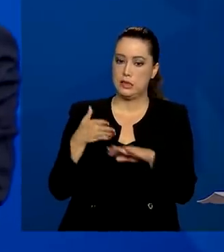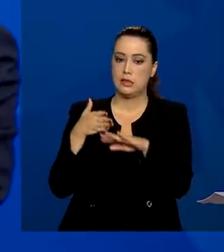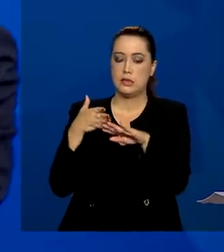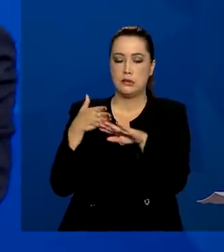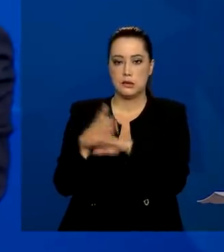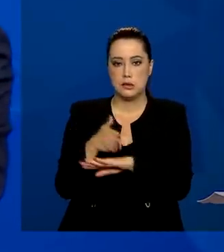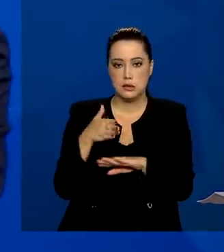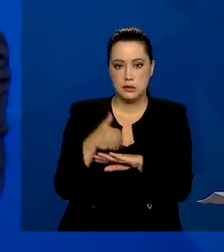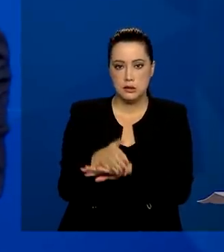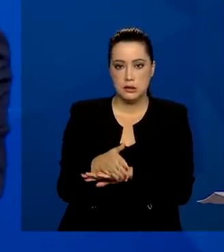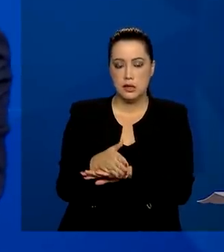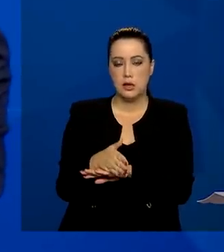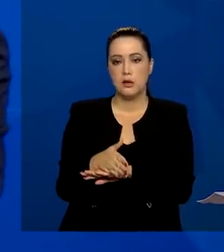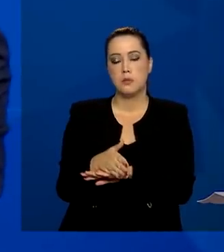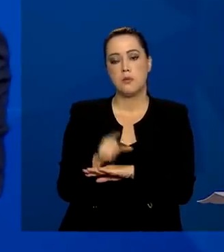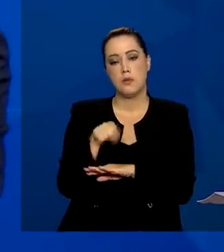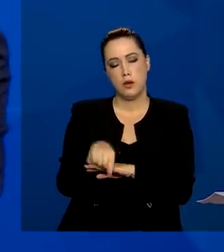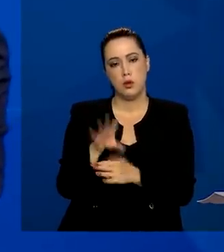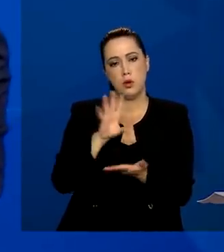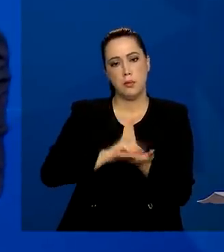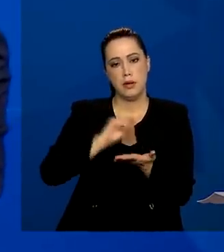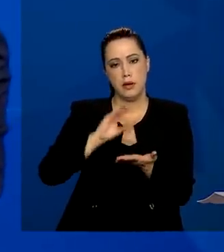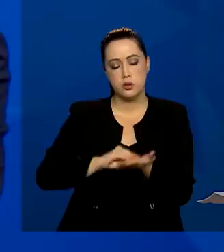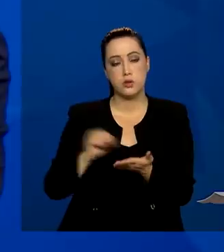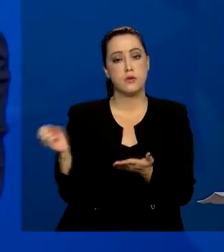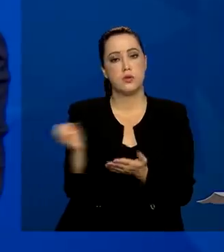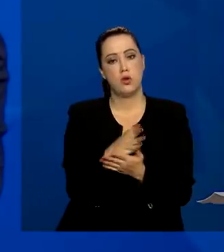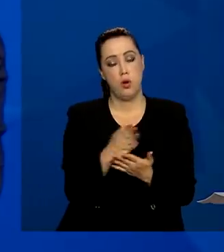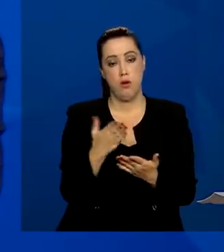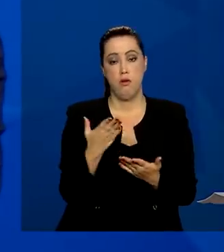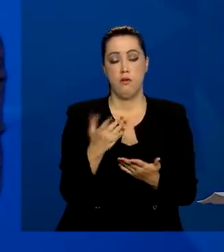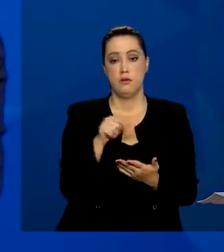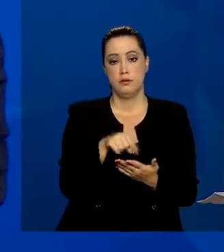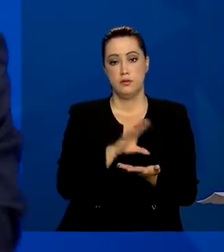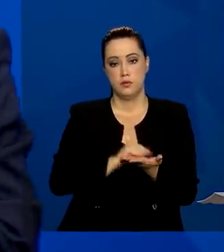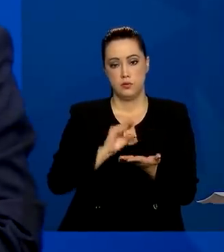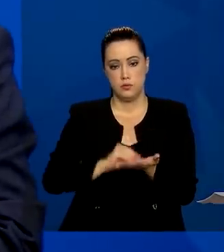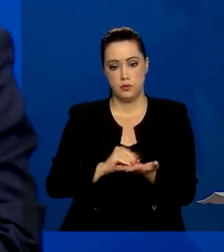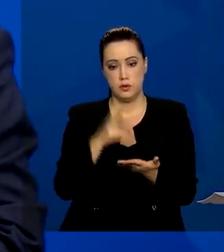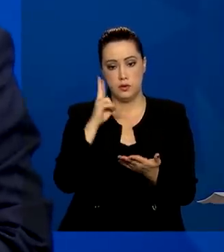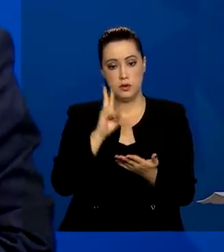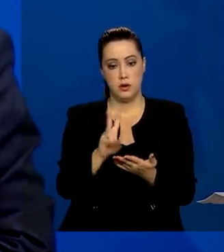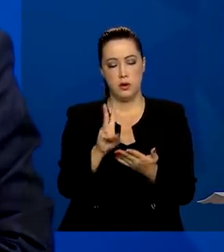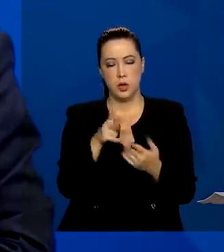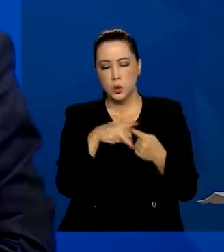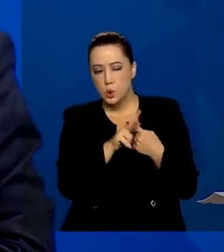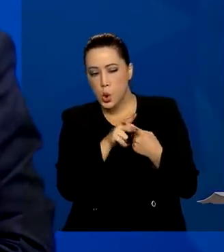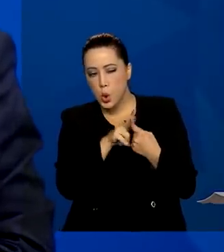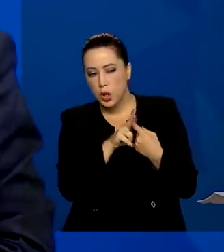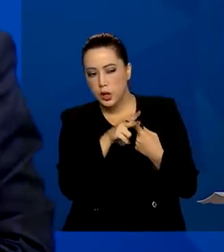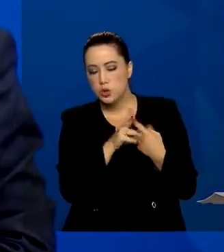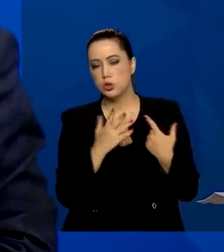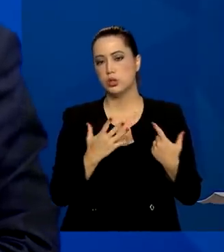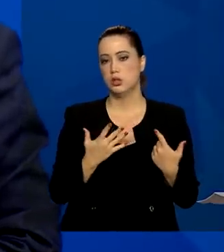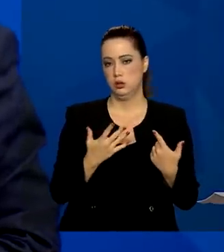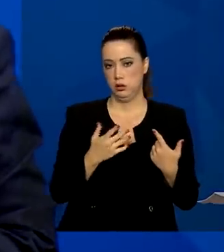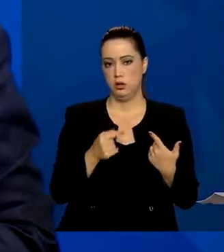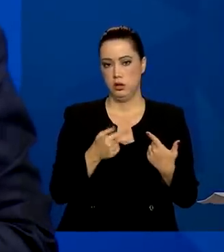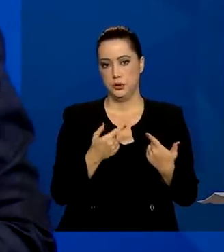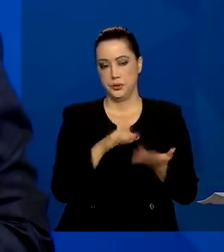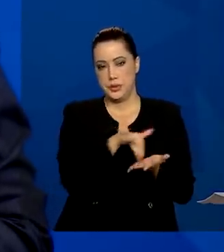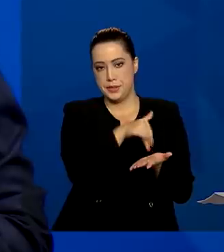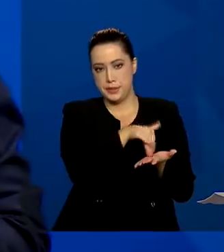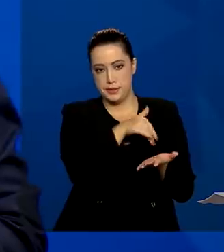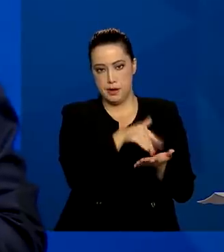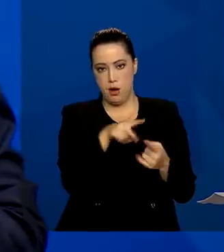no aplicativo, nessa nova versão, fazer a revisão do seu cadastramento. O